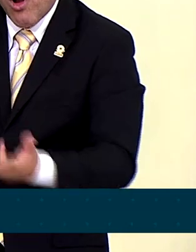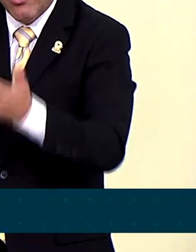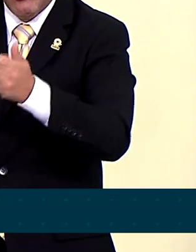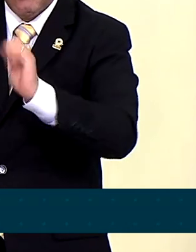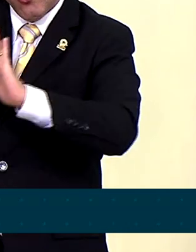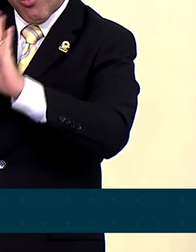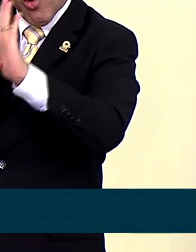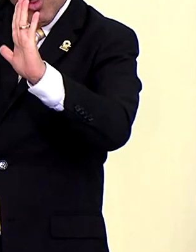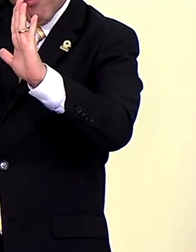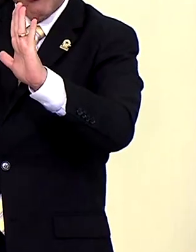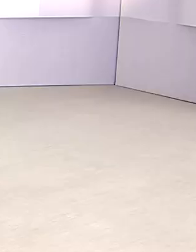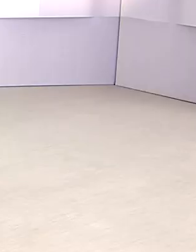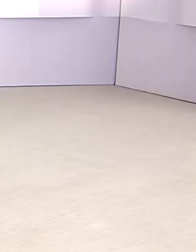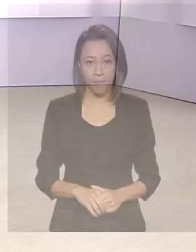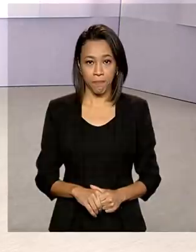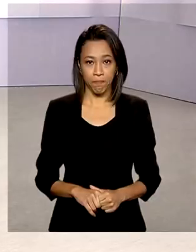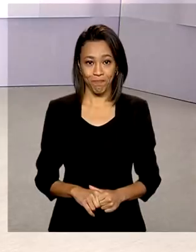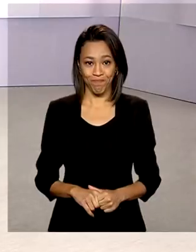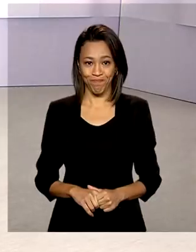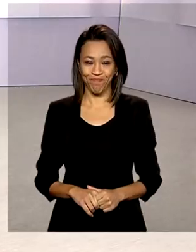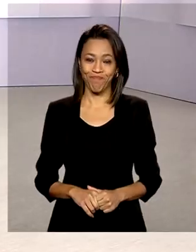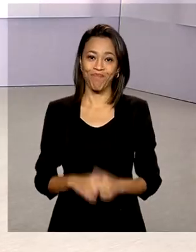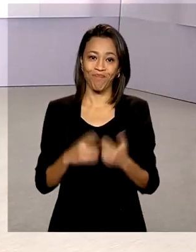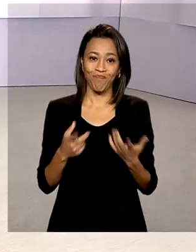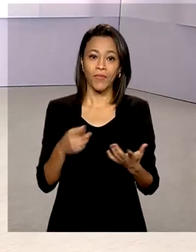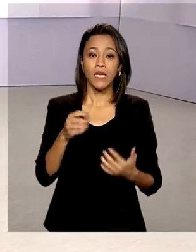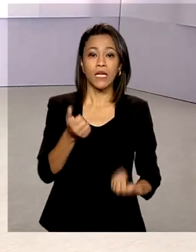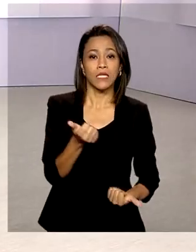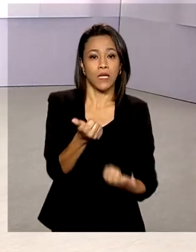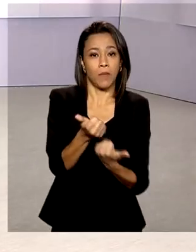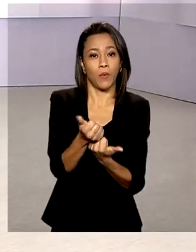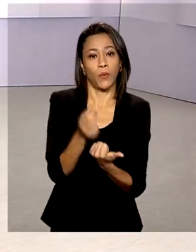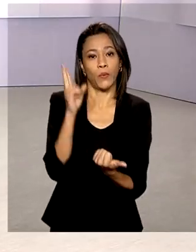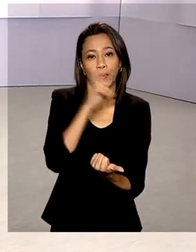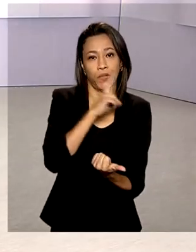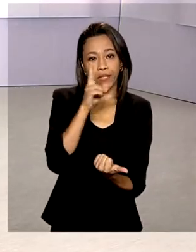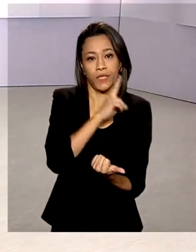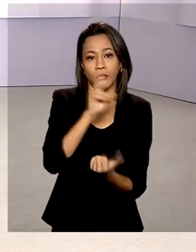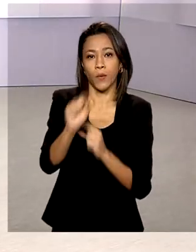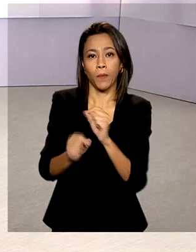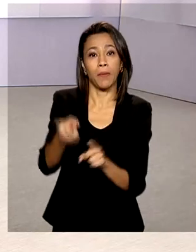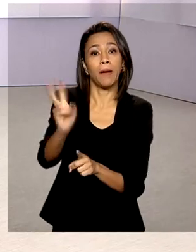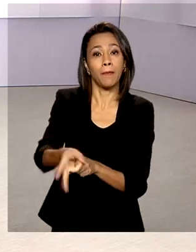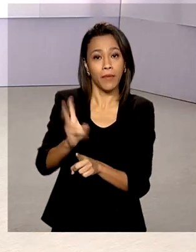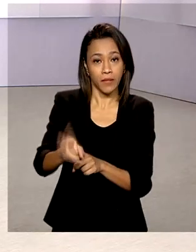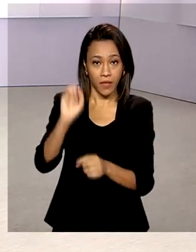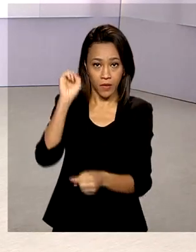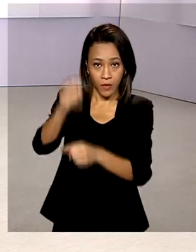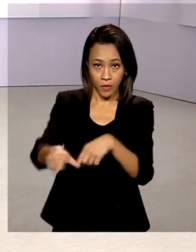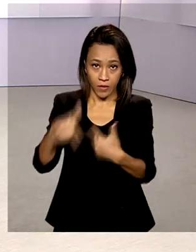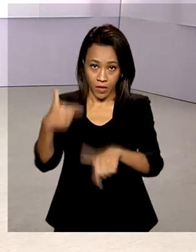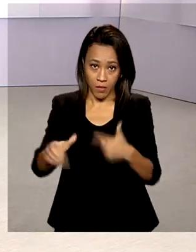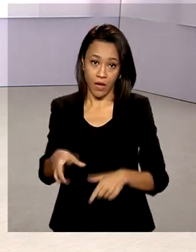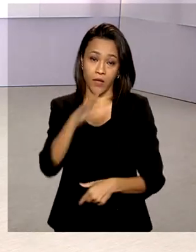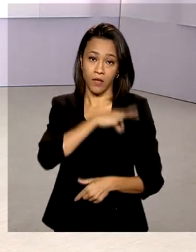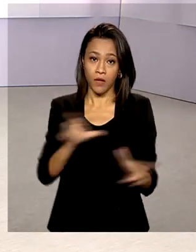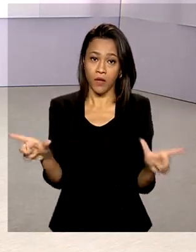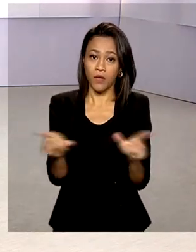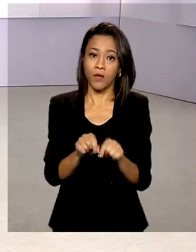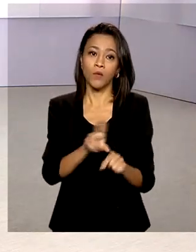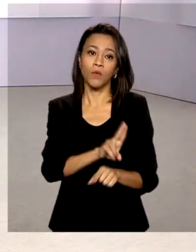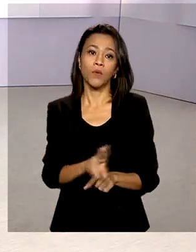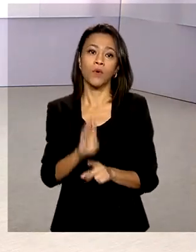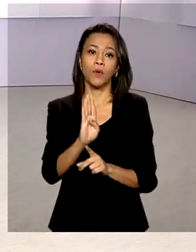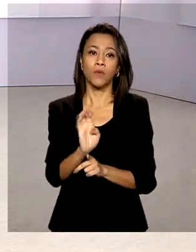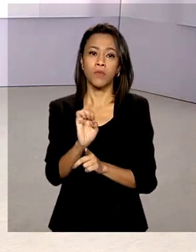coisas que funcionam. O benefício emergencial de manutenção do emprego e renda, o BEM, foi prorrogado por